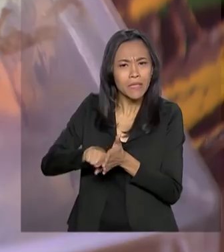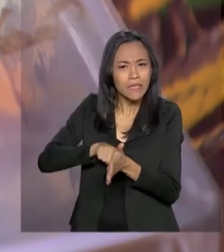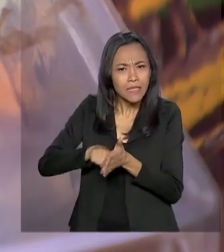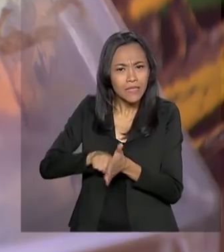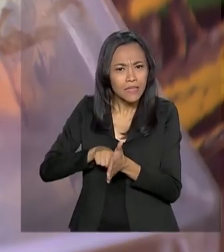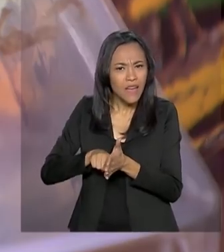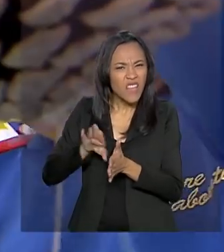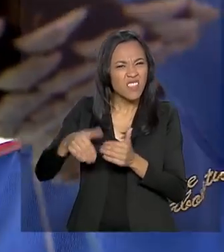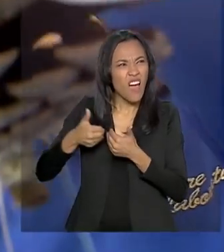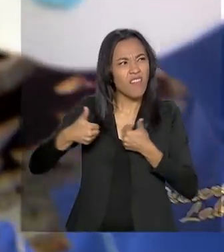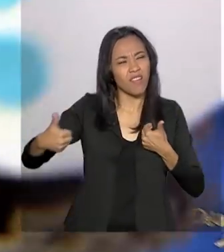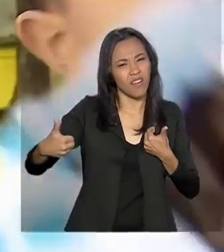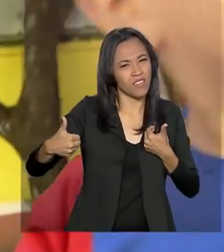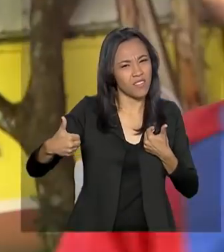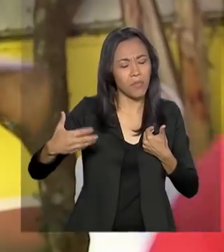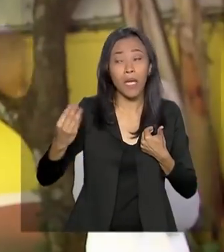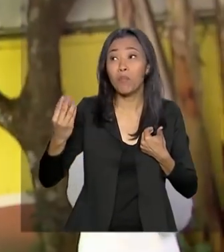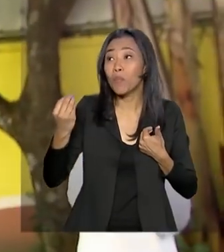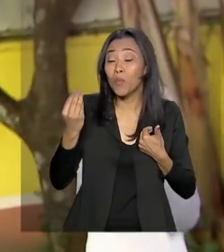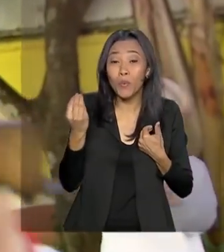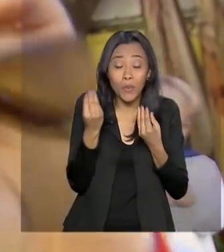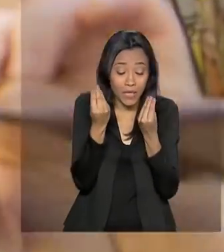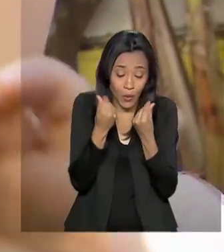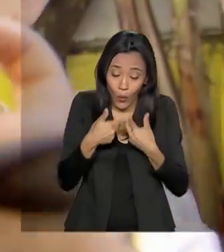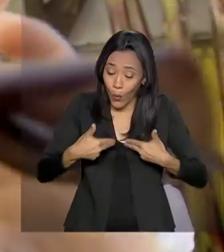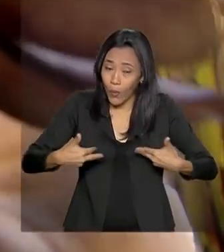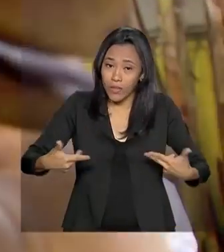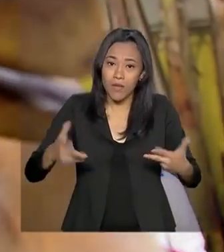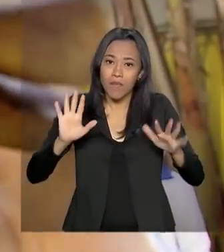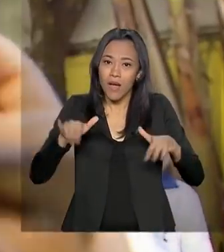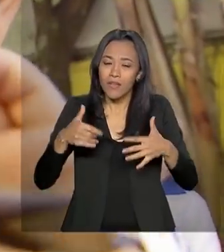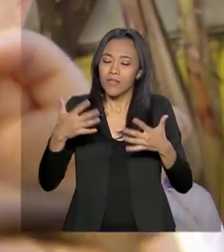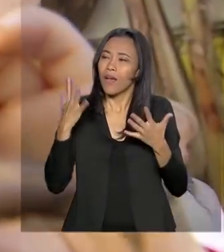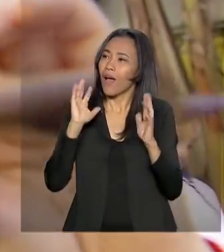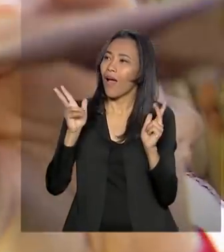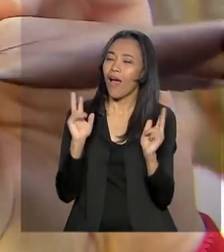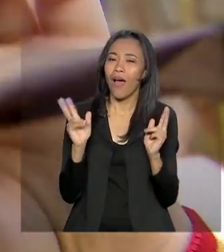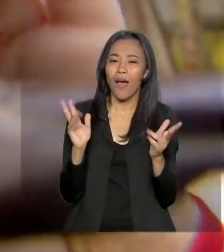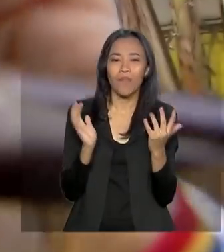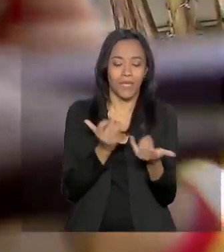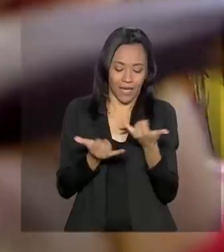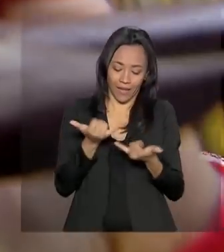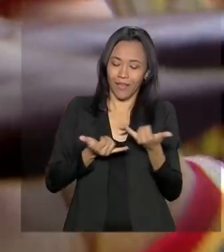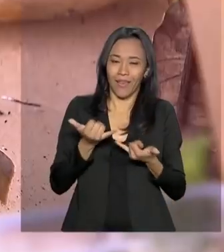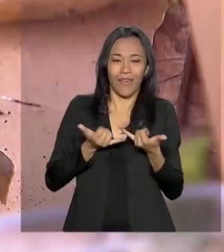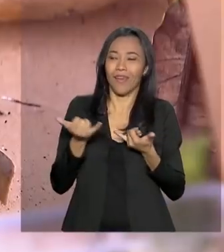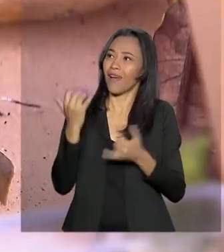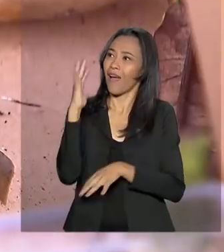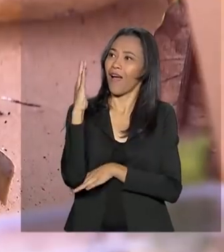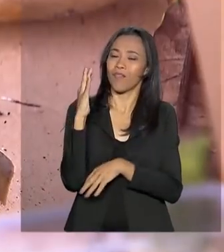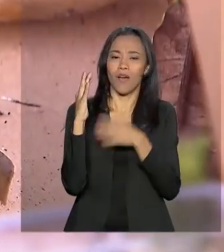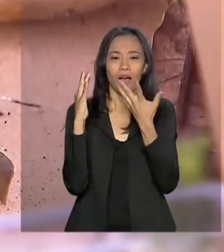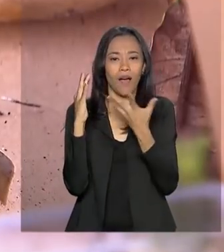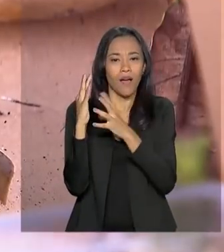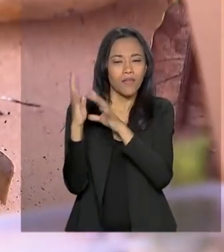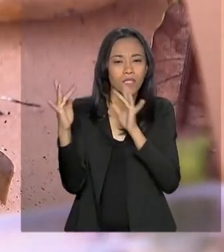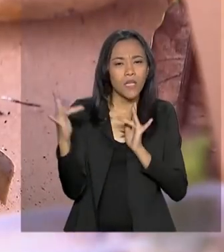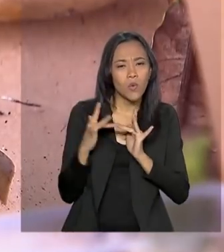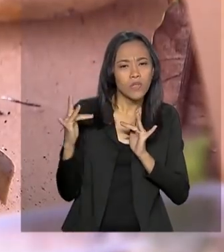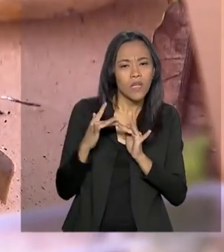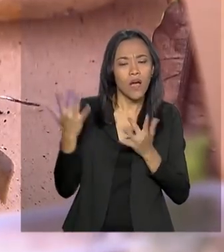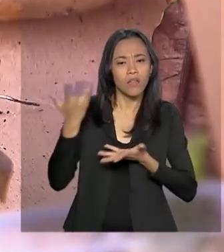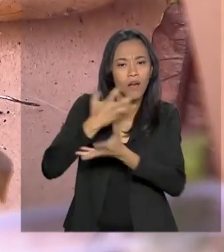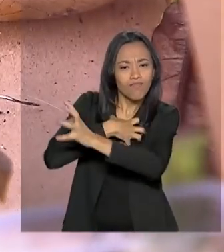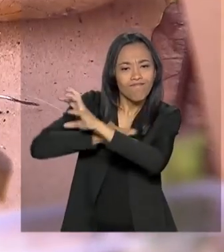afasta. Porque é muito conteúdo, mas quando você se aproxima de uma maneira através da brincadeira, você está criando um laço.